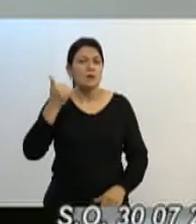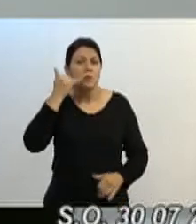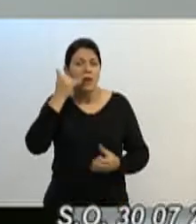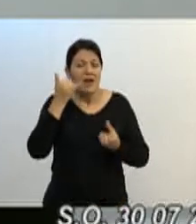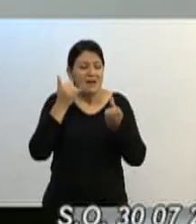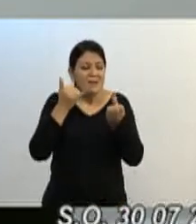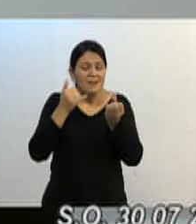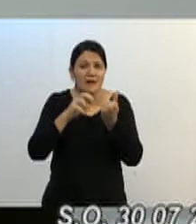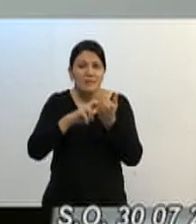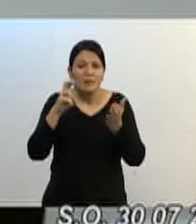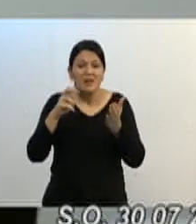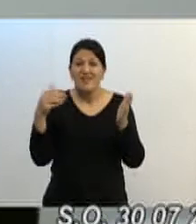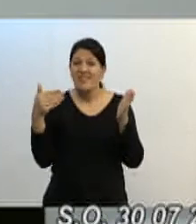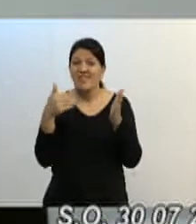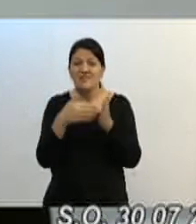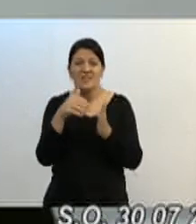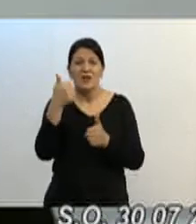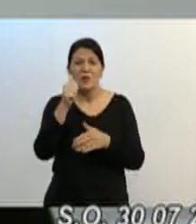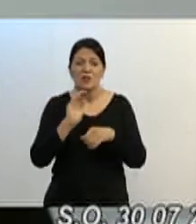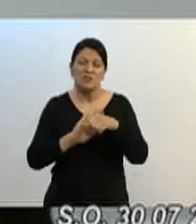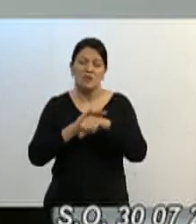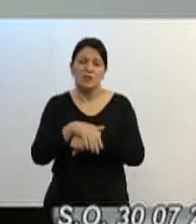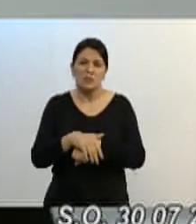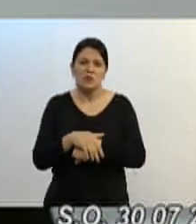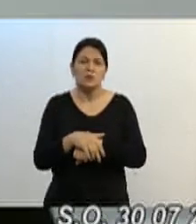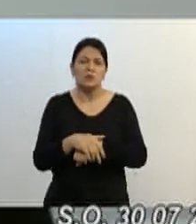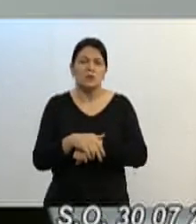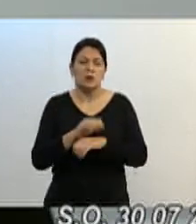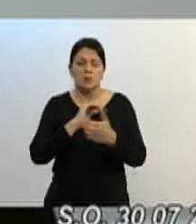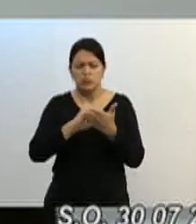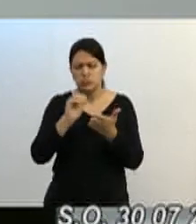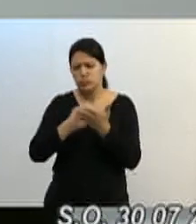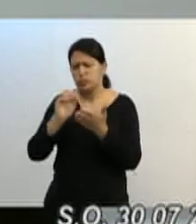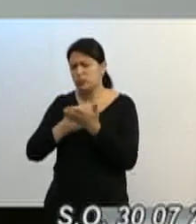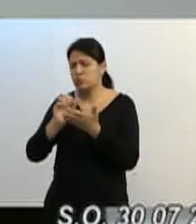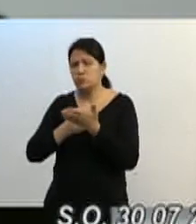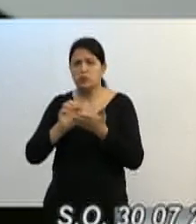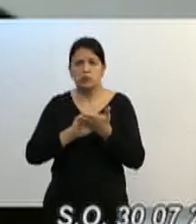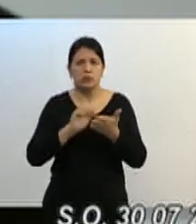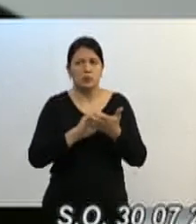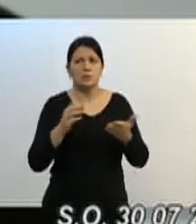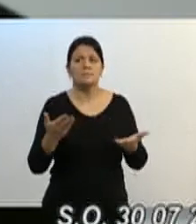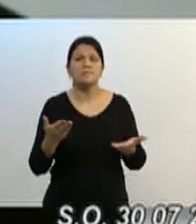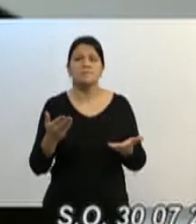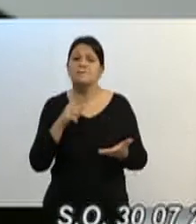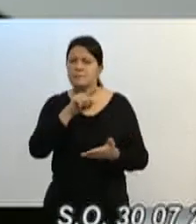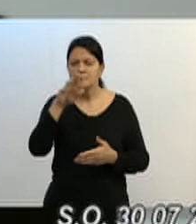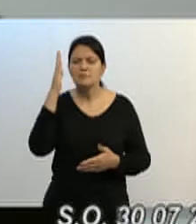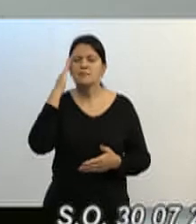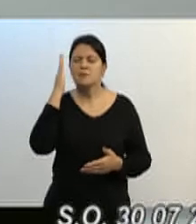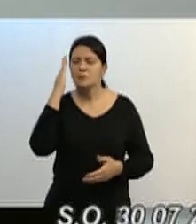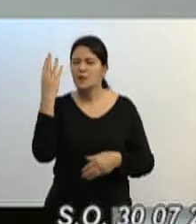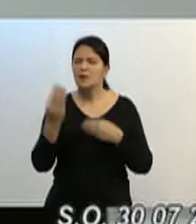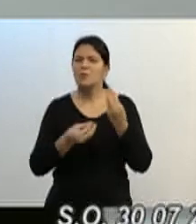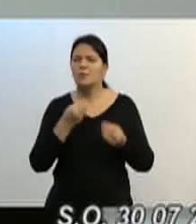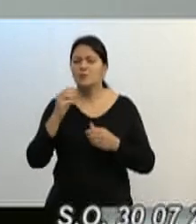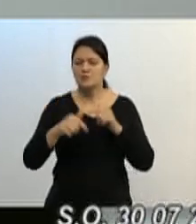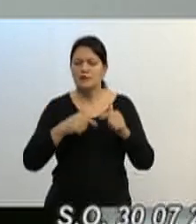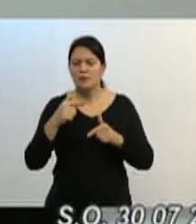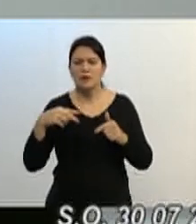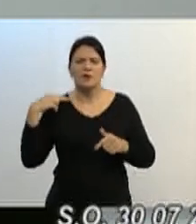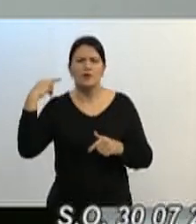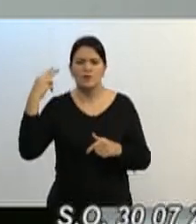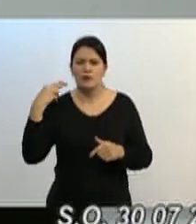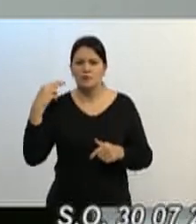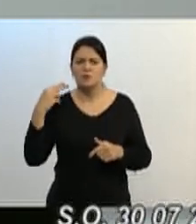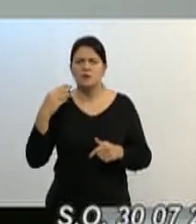respondendo, encaminhando as demandas da comunidade, aí vocês vão saber realmente de que maneira trabalha um vereador. Então, peço, a respeito